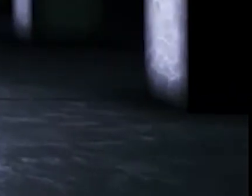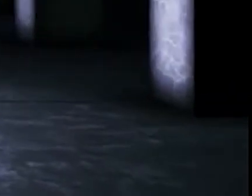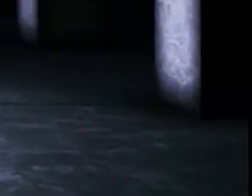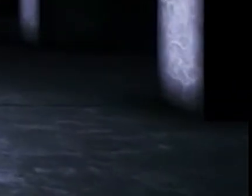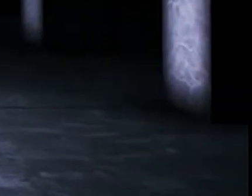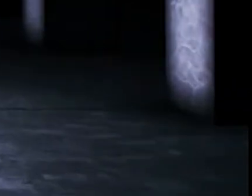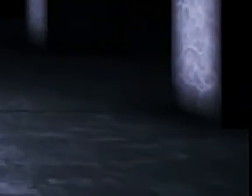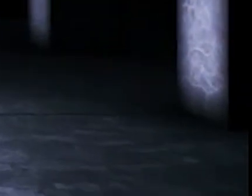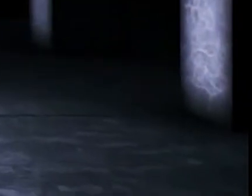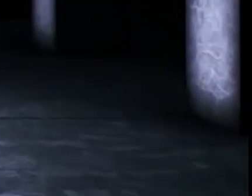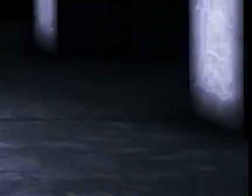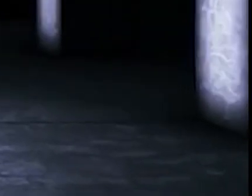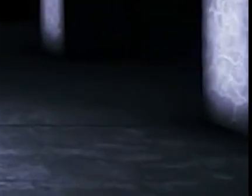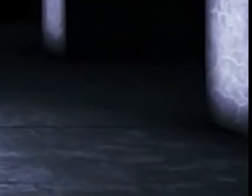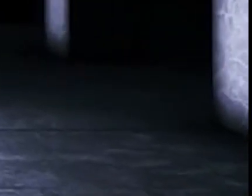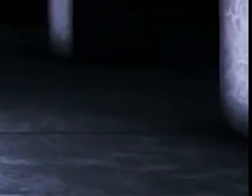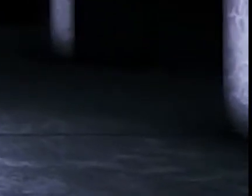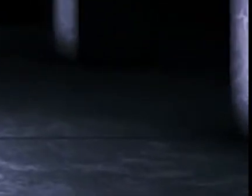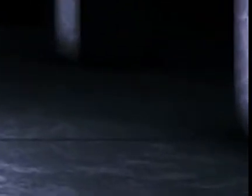A CIDADE